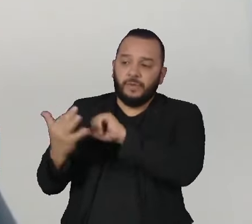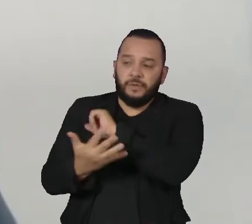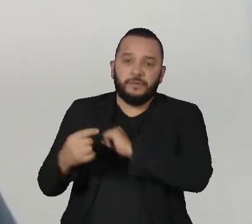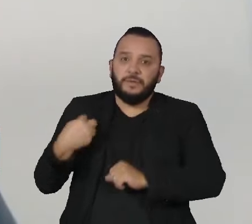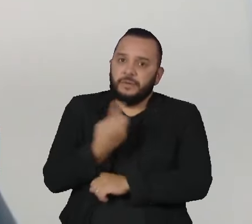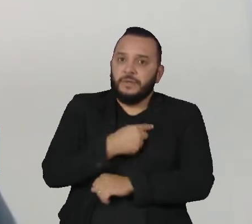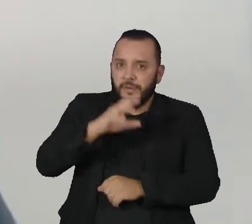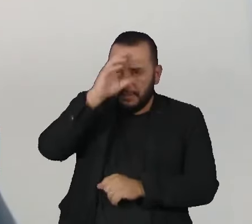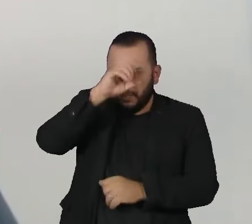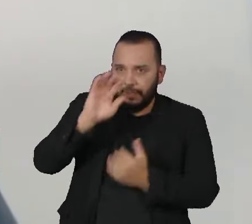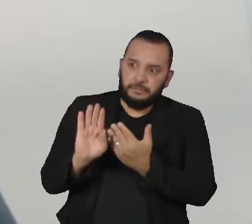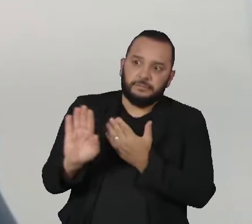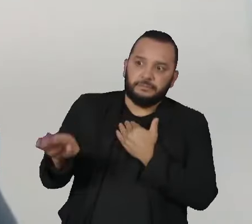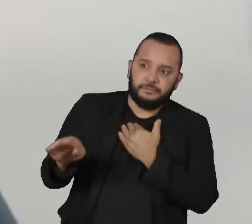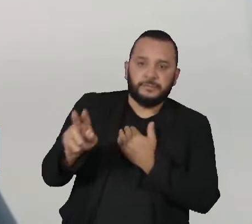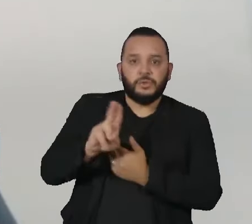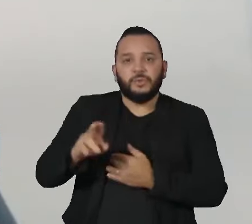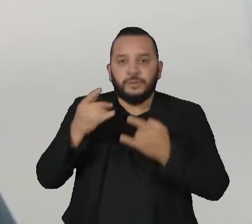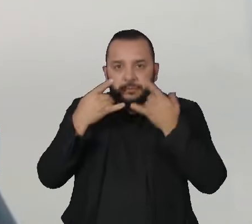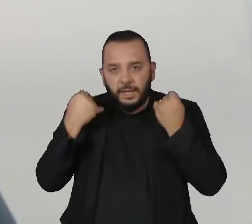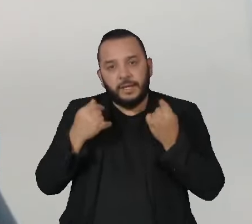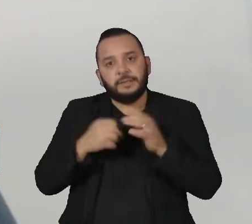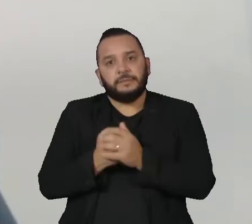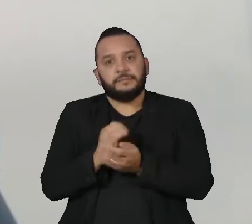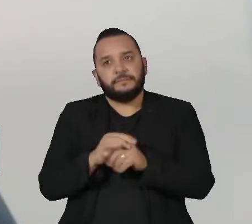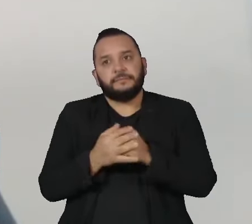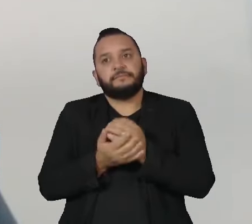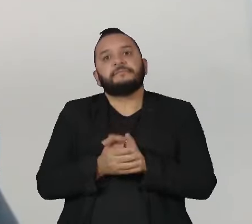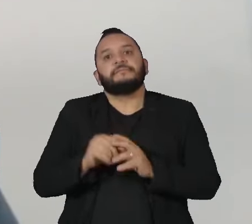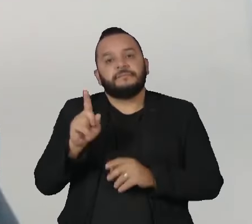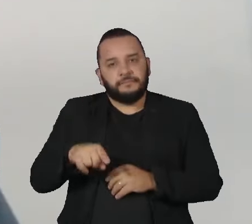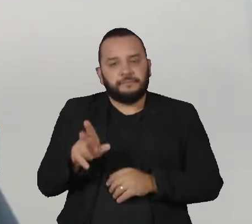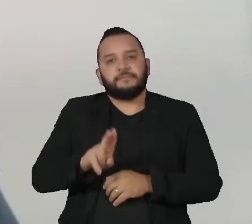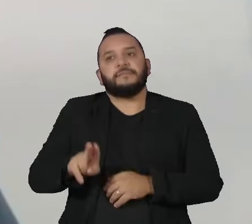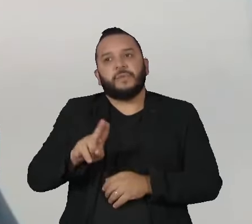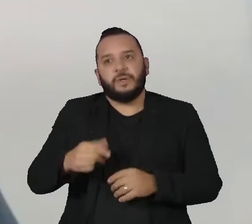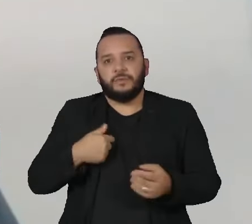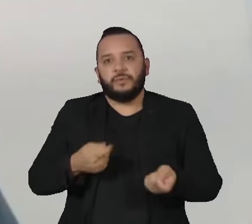máscara, a lavagem de mãos, são ferramentas extremamente úteis no controle dessas epidemias.